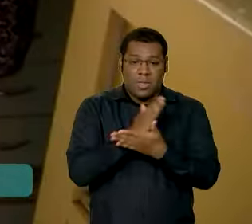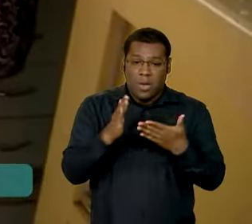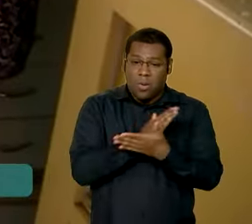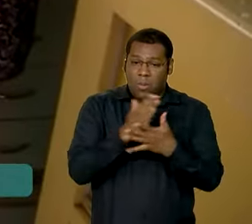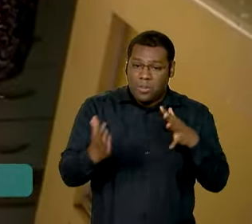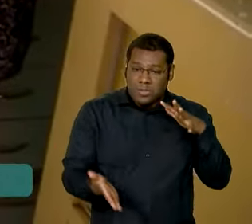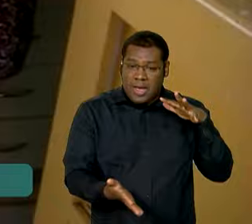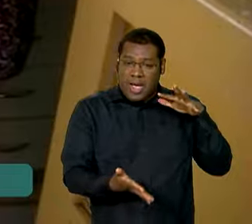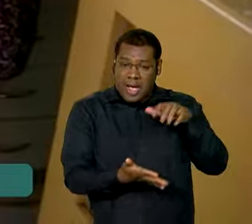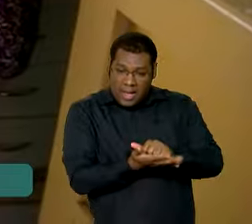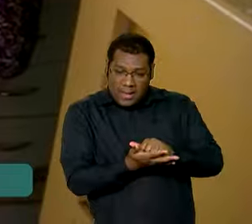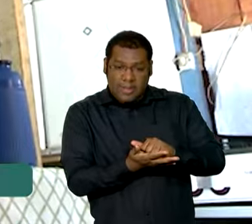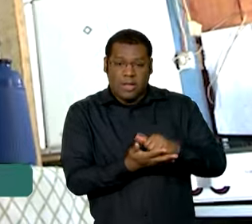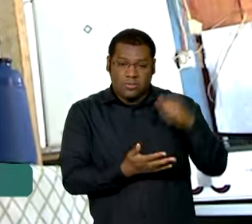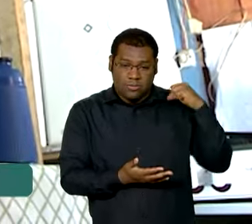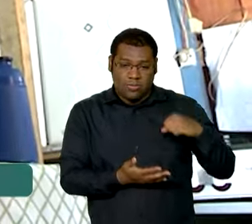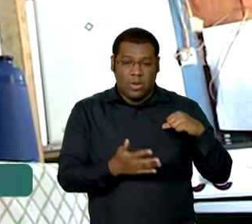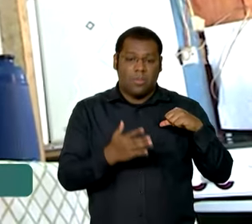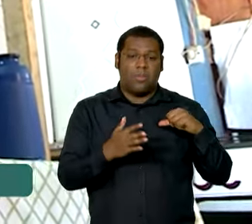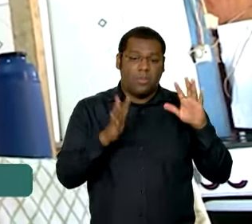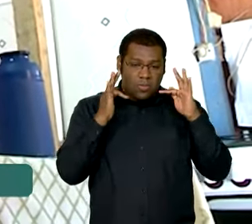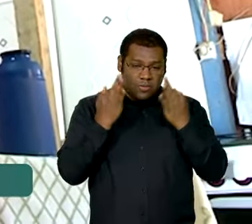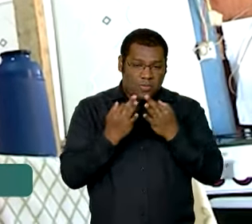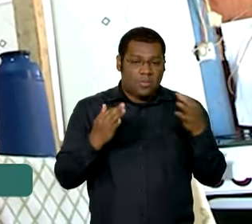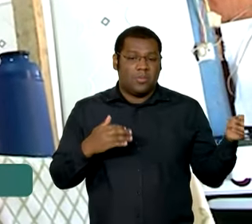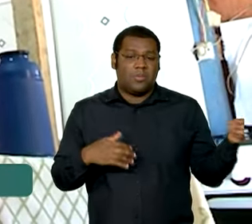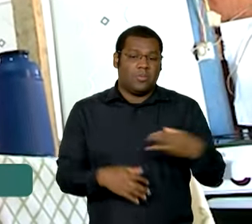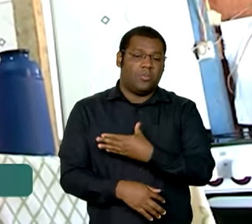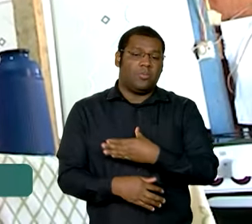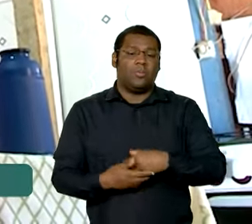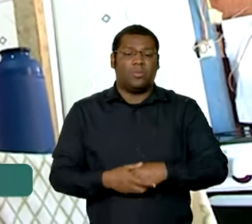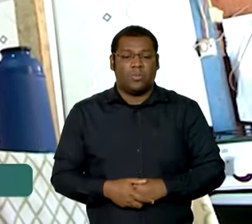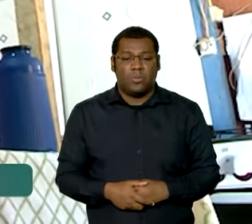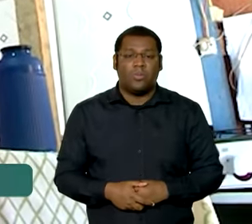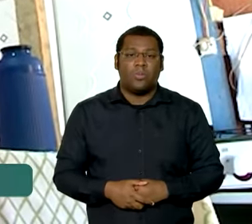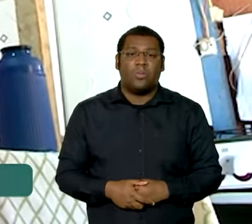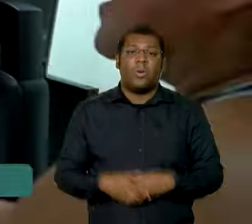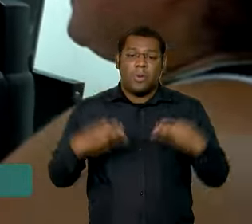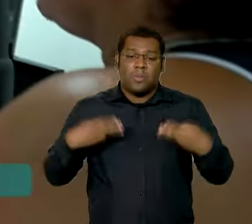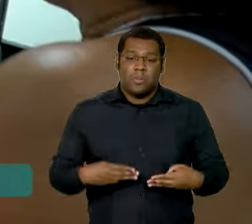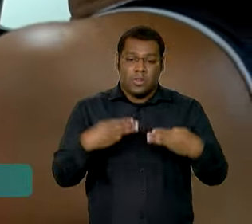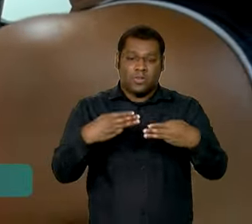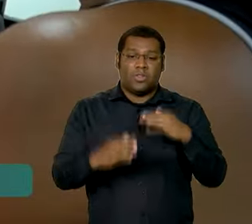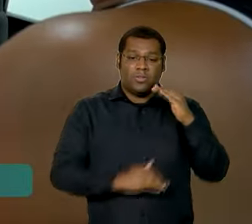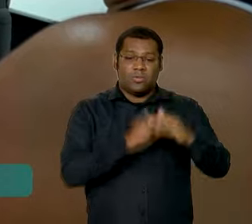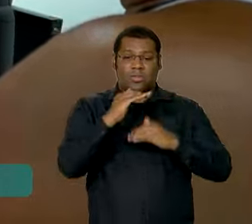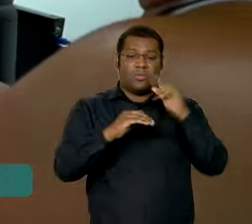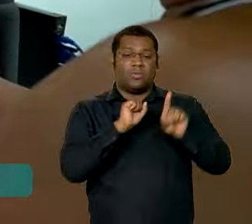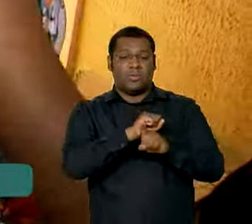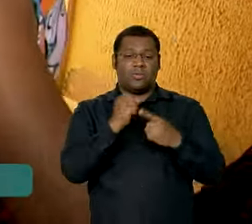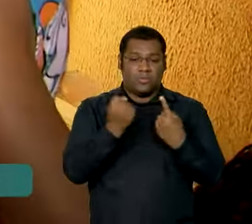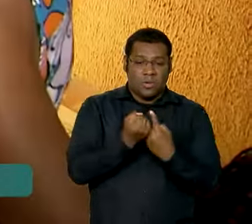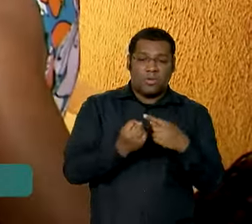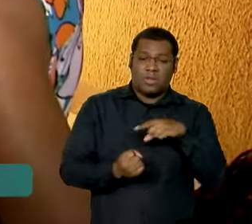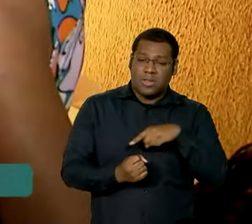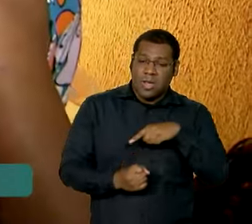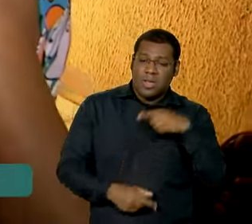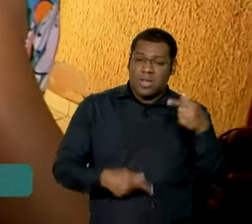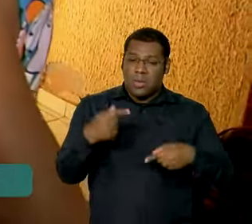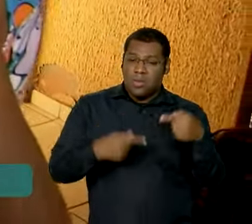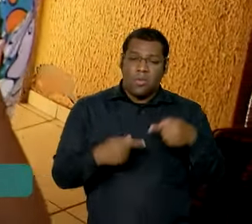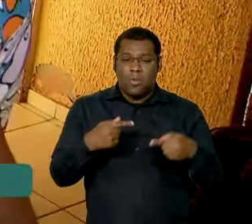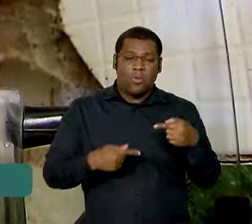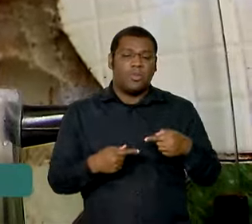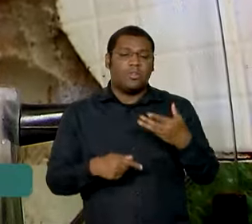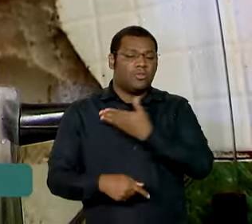isso e é importante ter em mente que o MDS tem um conjunto de políticas. O Bolsa